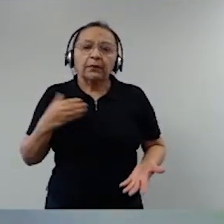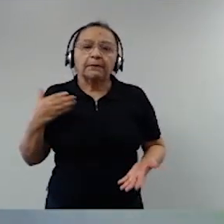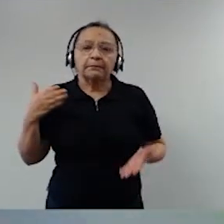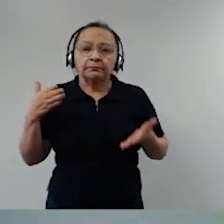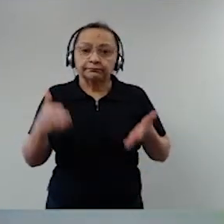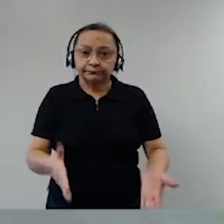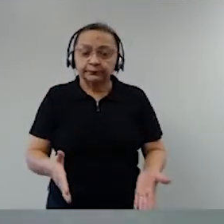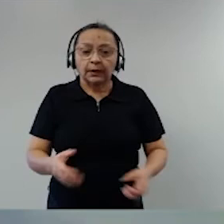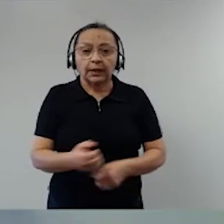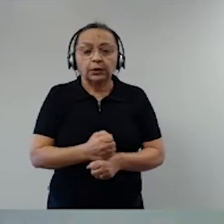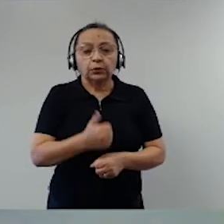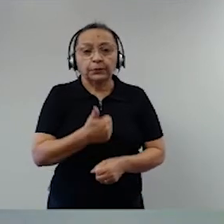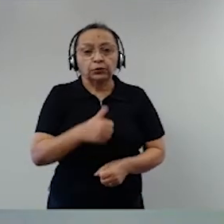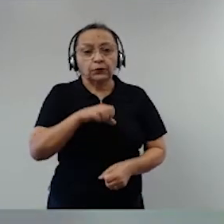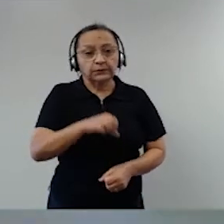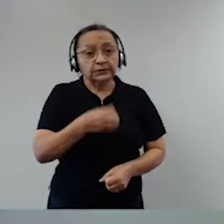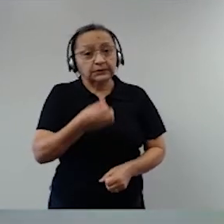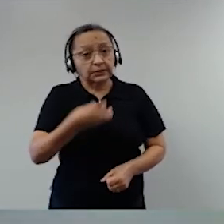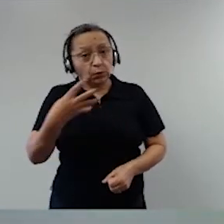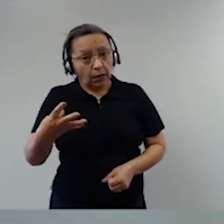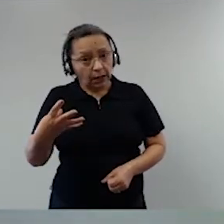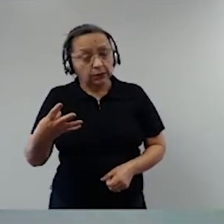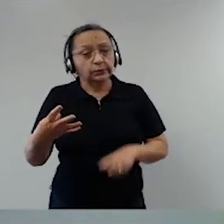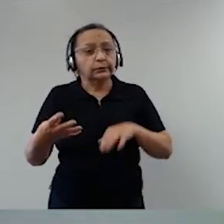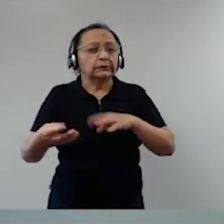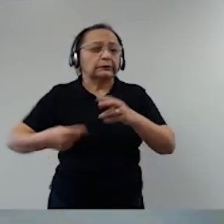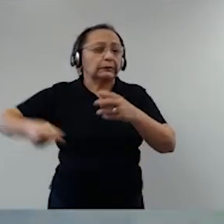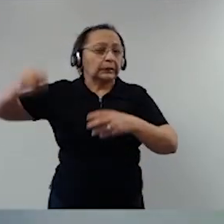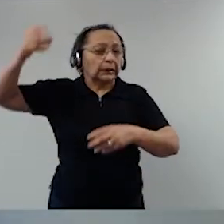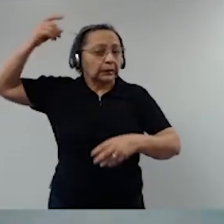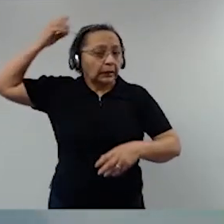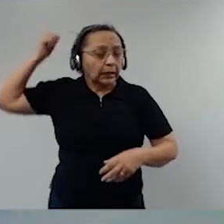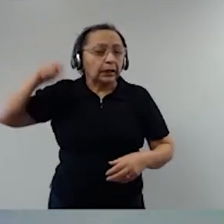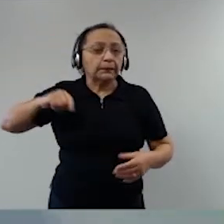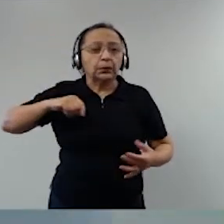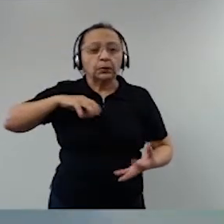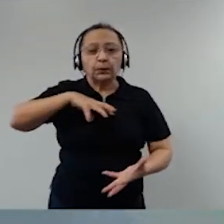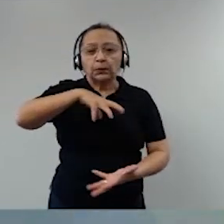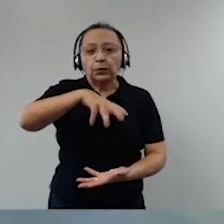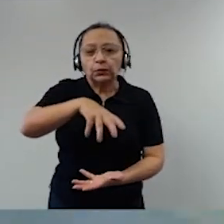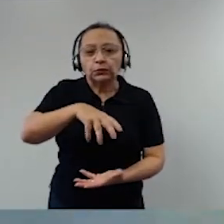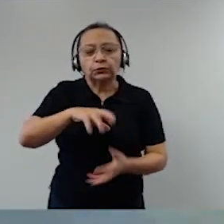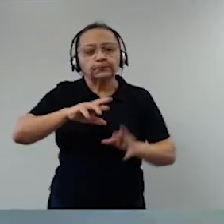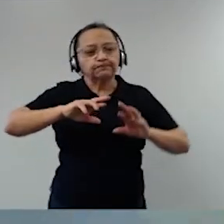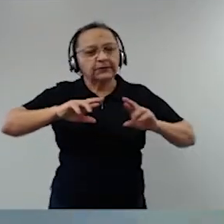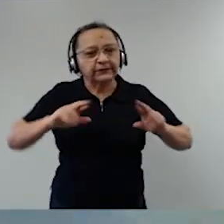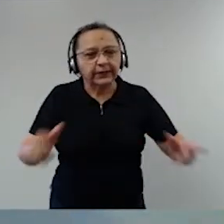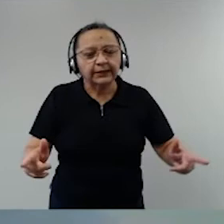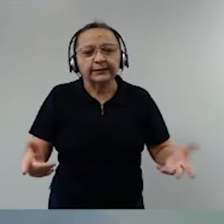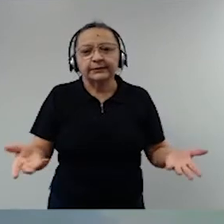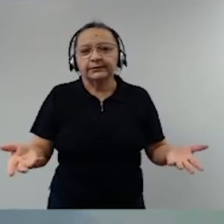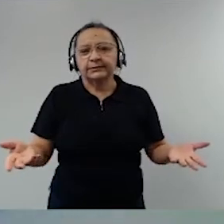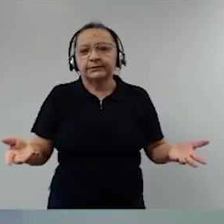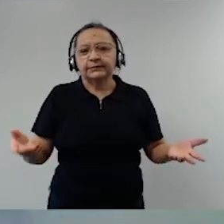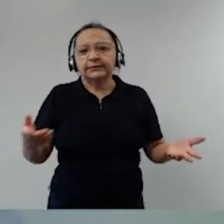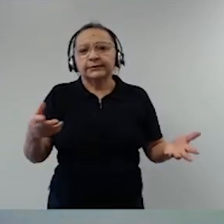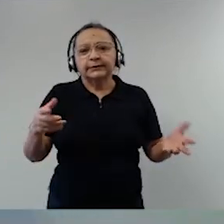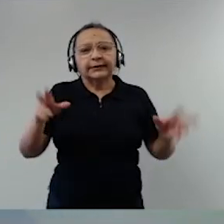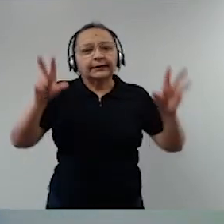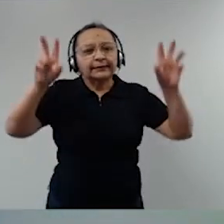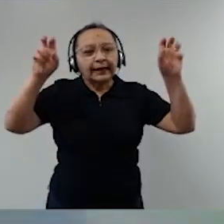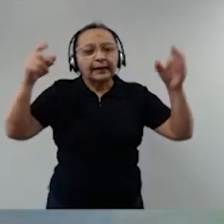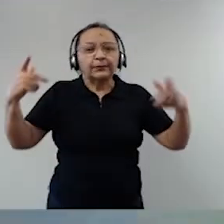1964, o mundo era outro, era o mundo da Guerra Fria, era um mundo onde uma parte acreditava que tinha que tomar o poder pela luta armada,